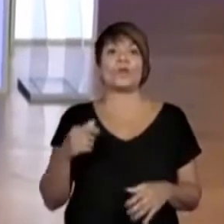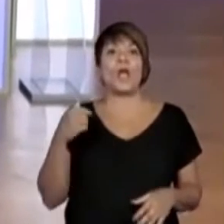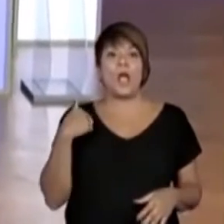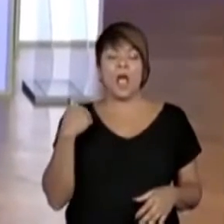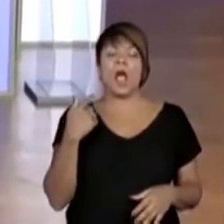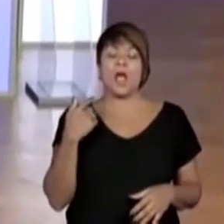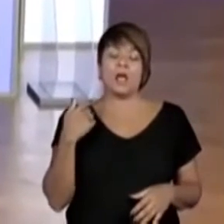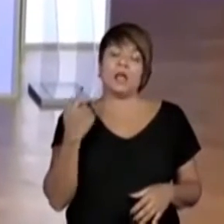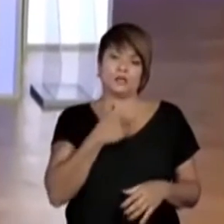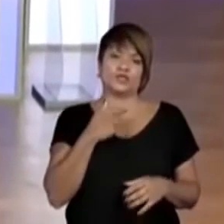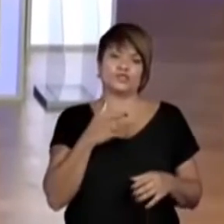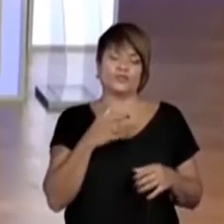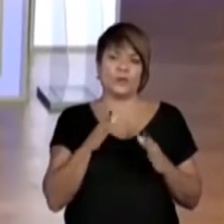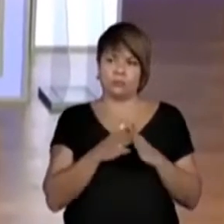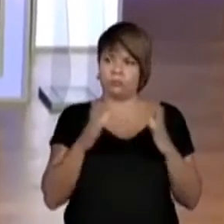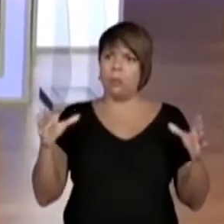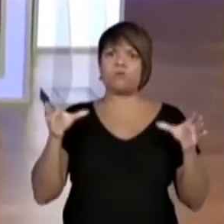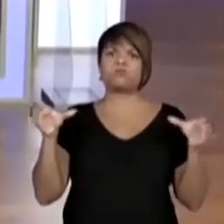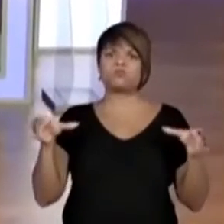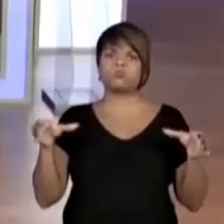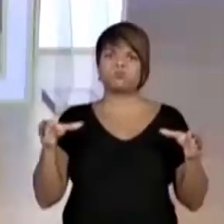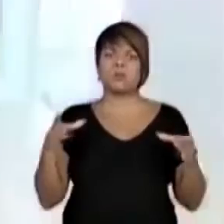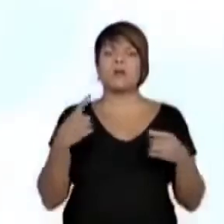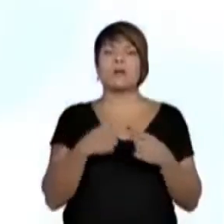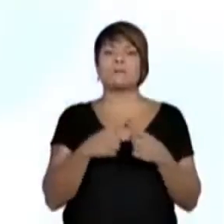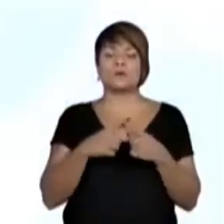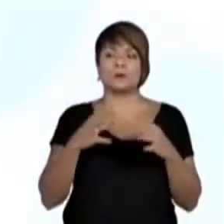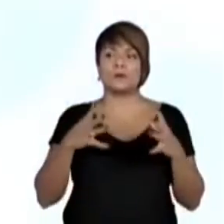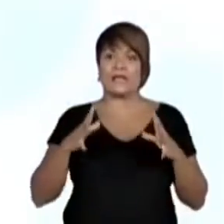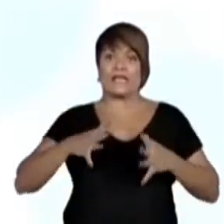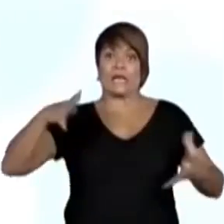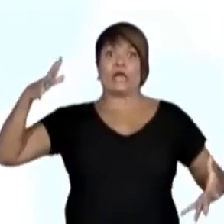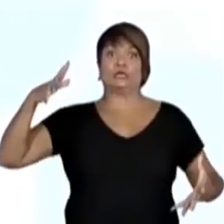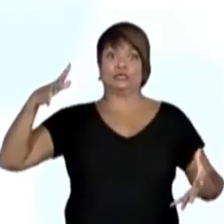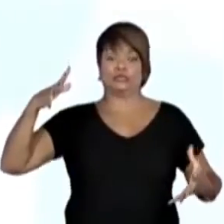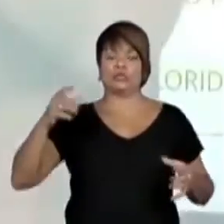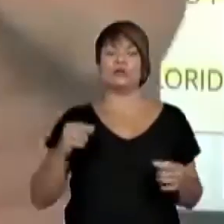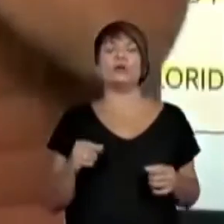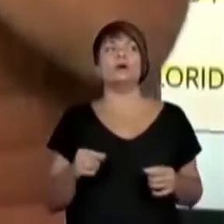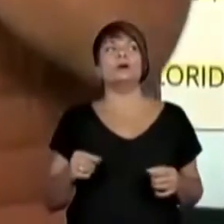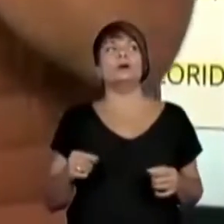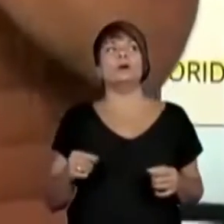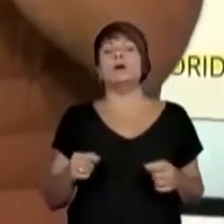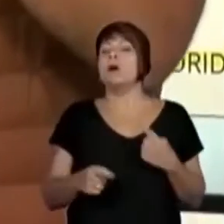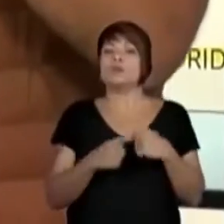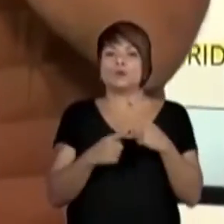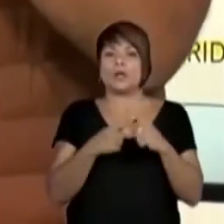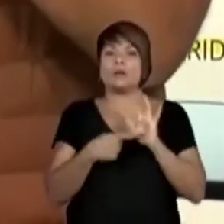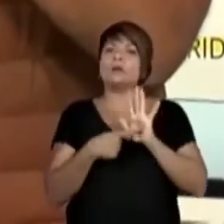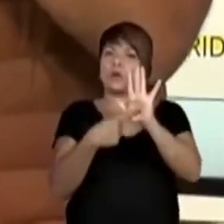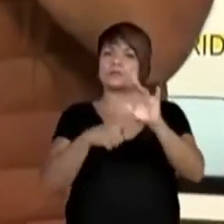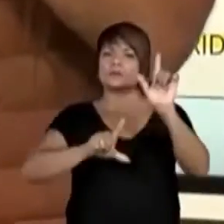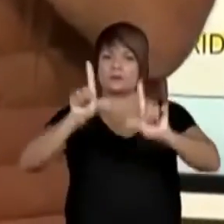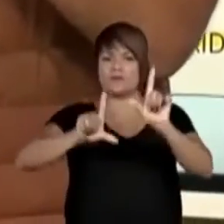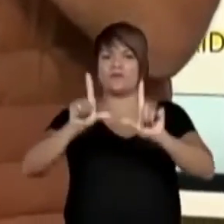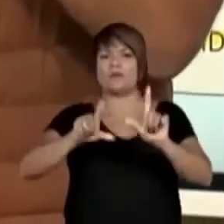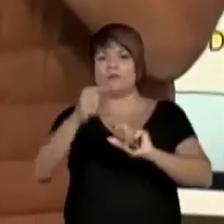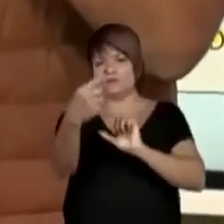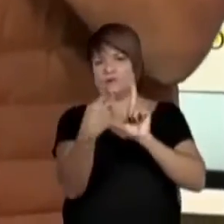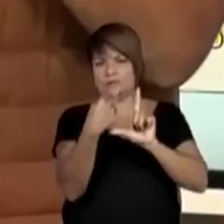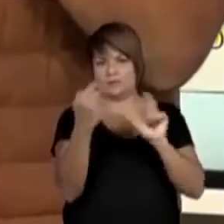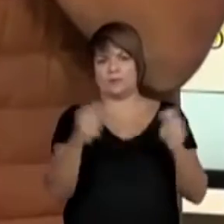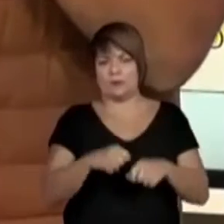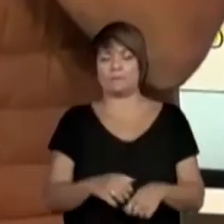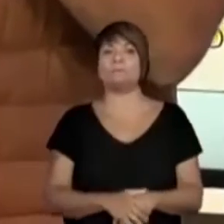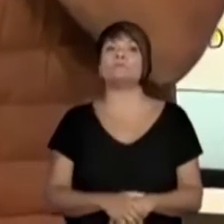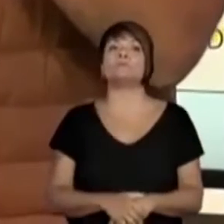aí na TV conseguir ver de uma forma mais adequada, tá? Mas vocês podem fazer de qualquer tamanho. Só lembrando que, quando a